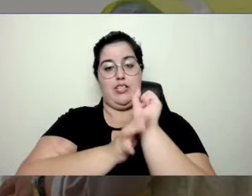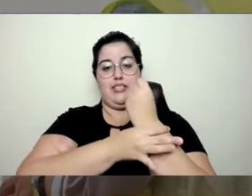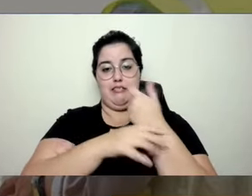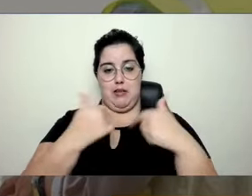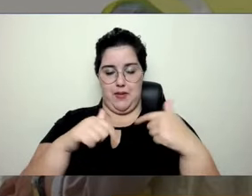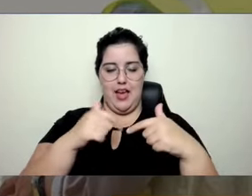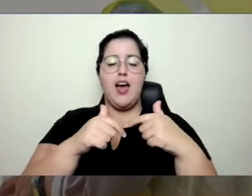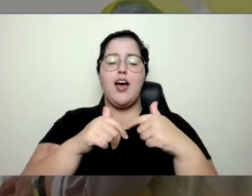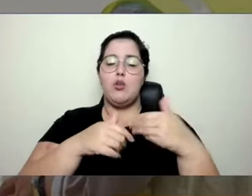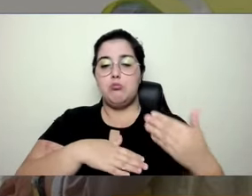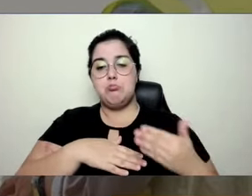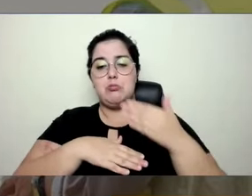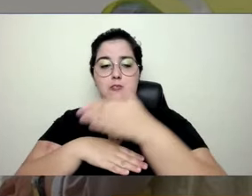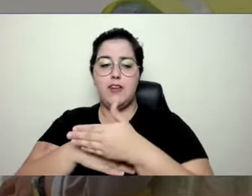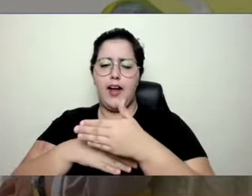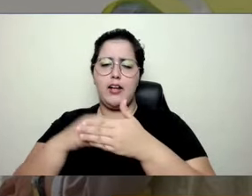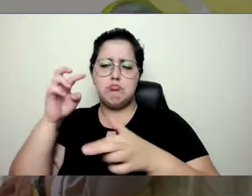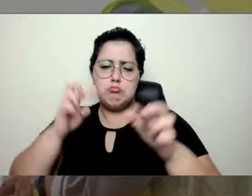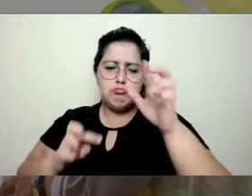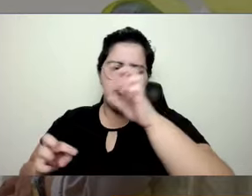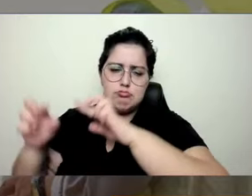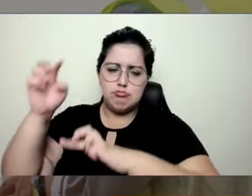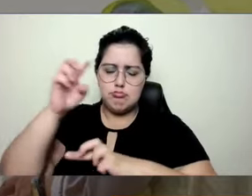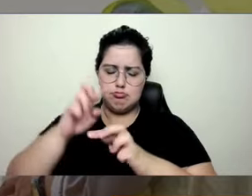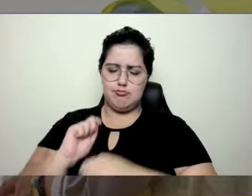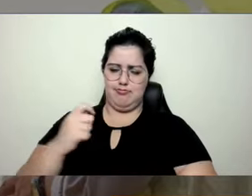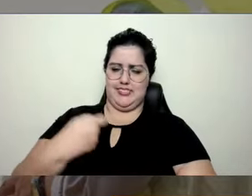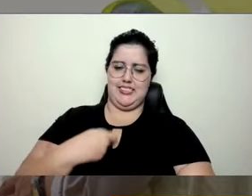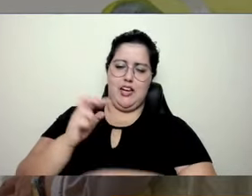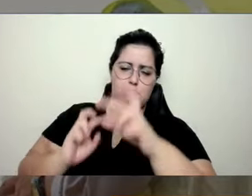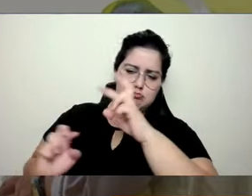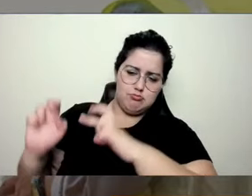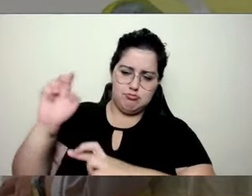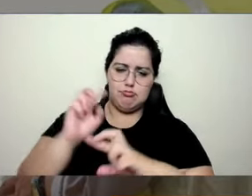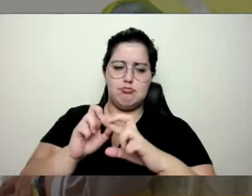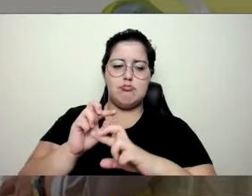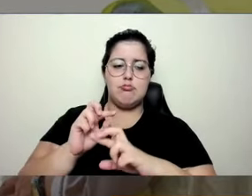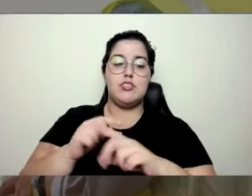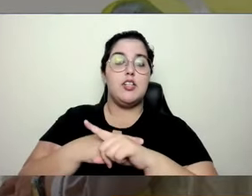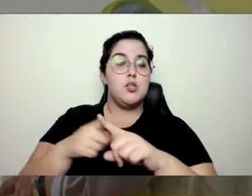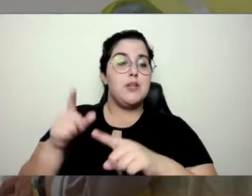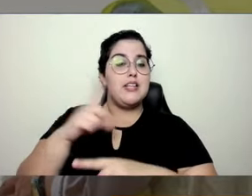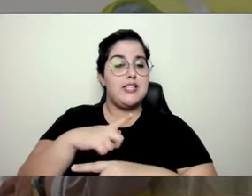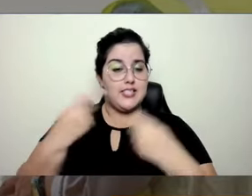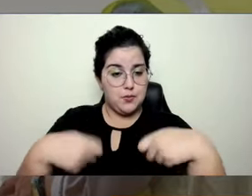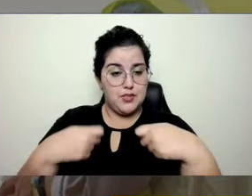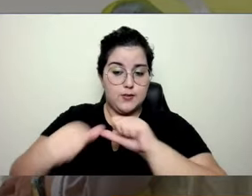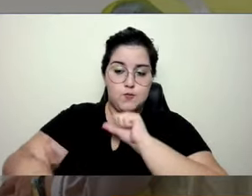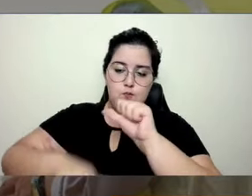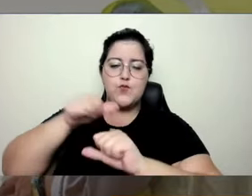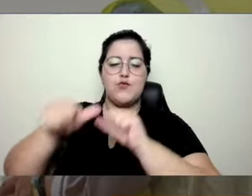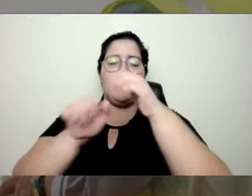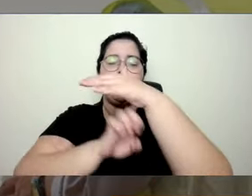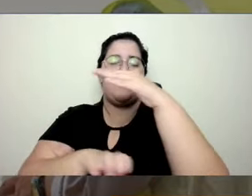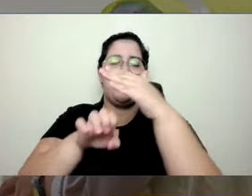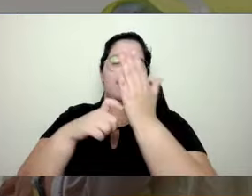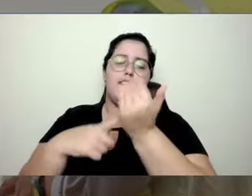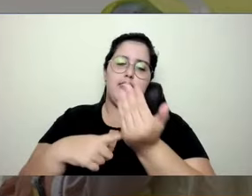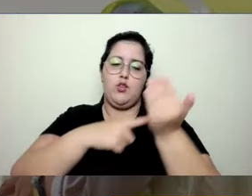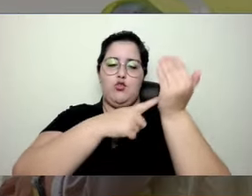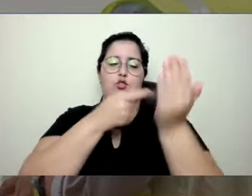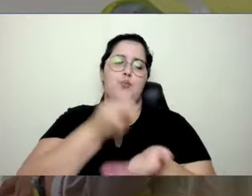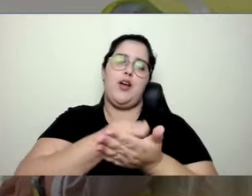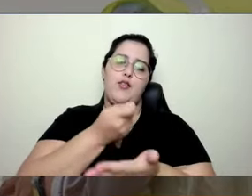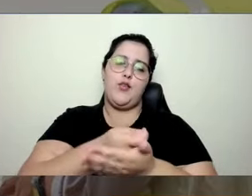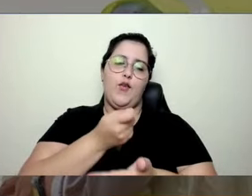legislação, e essas tecnologias vão acabar fazendo as empresas mudarem isso de forma obrigatória,